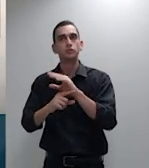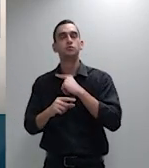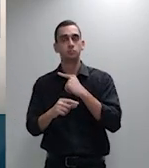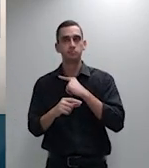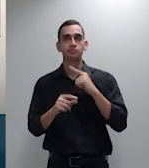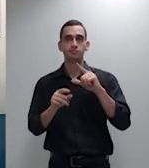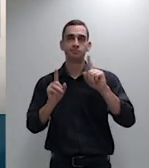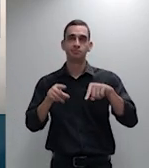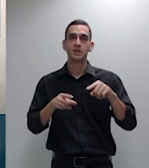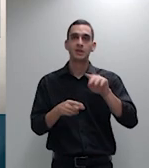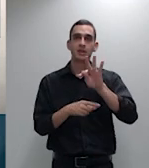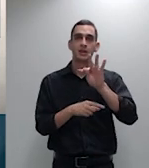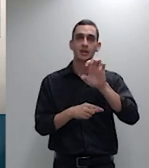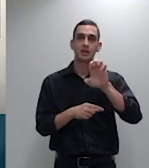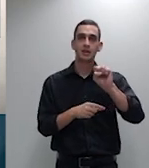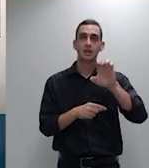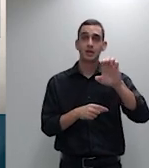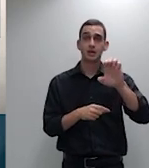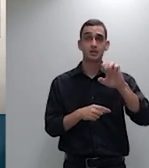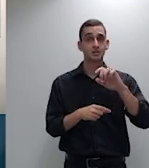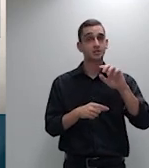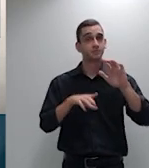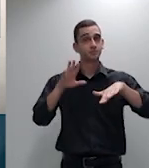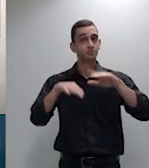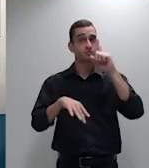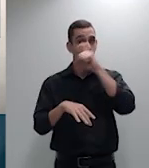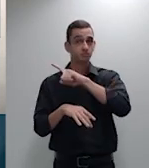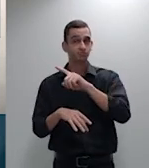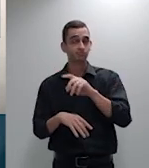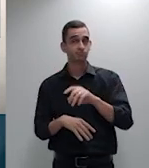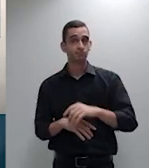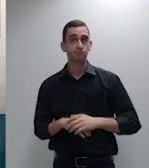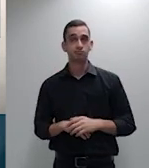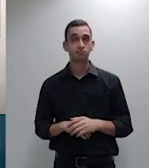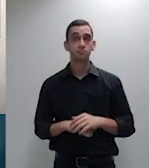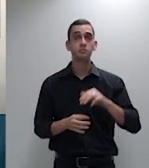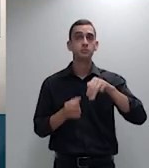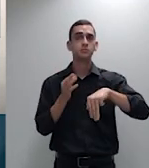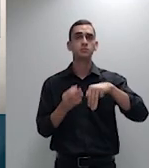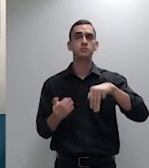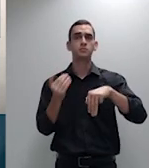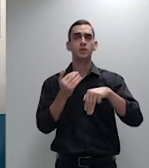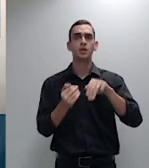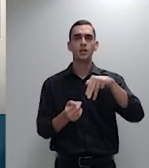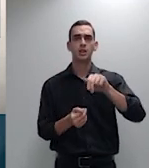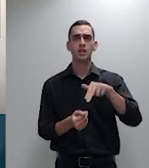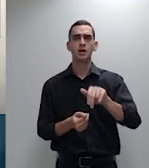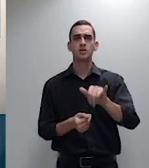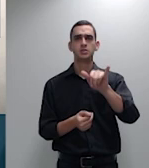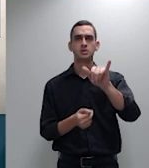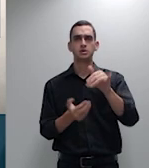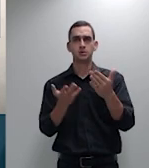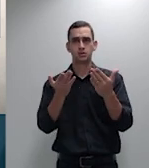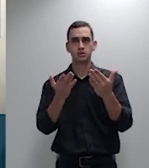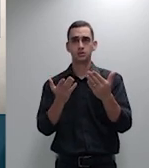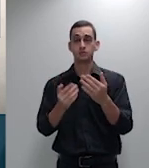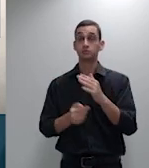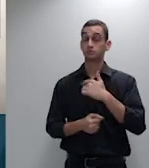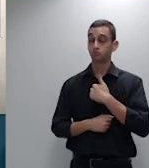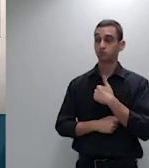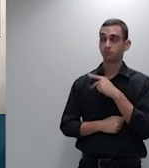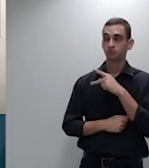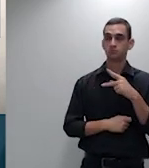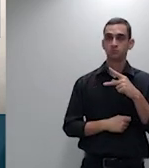eu concordo com você a ministra Nancy pediu a palavra pediu a palavra senhor presidente agradeço a nossa